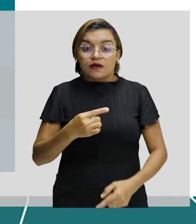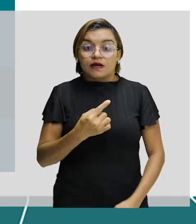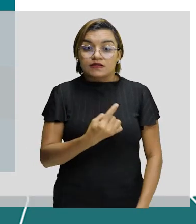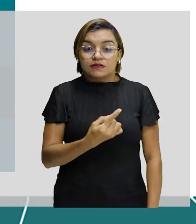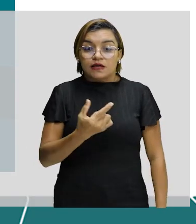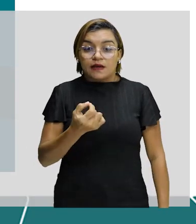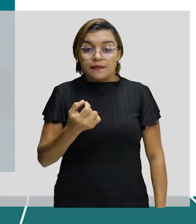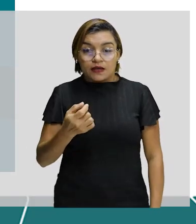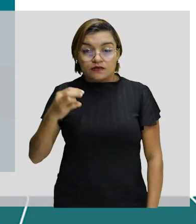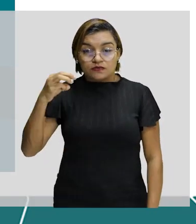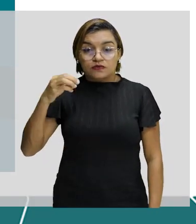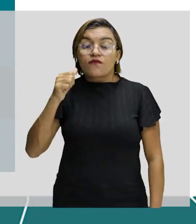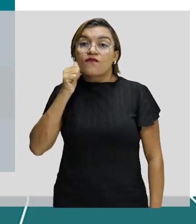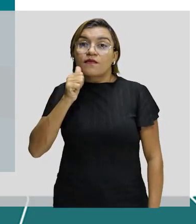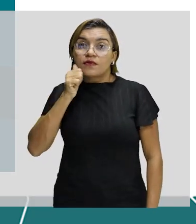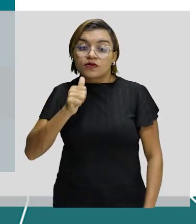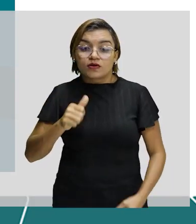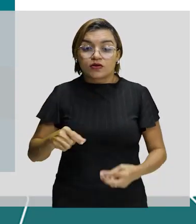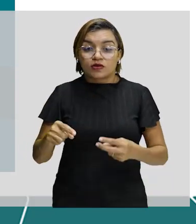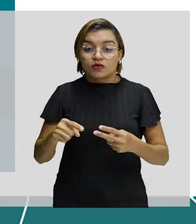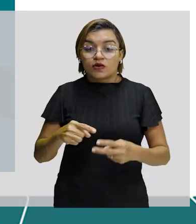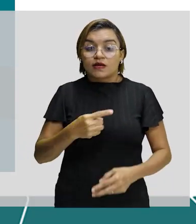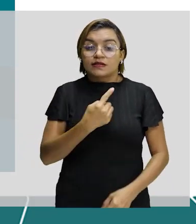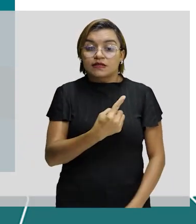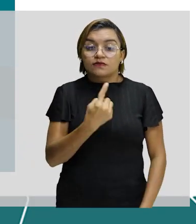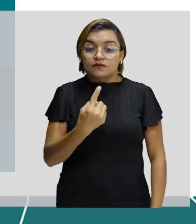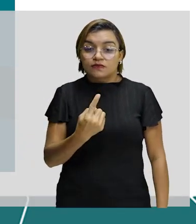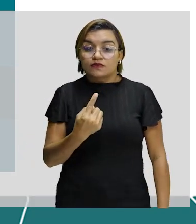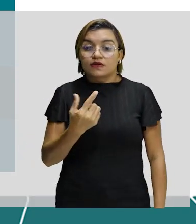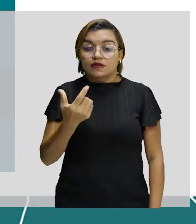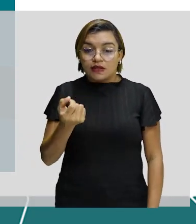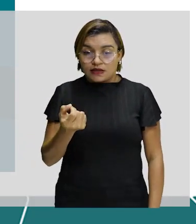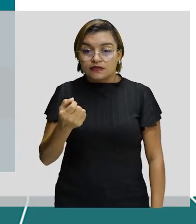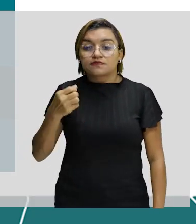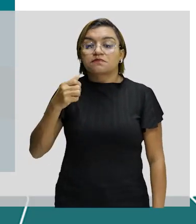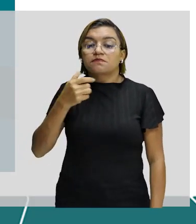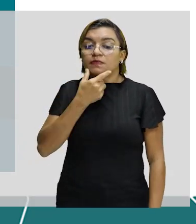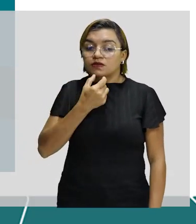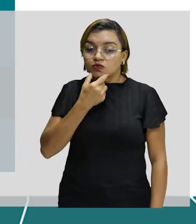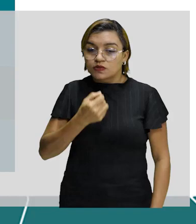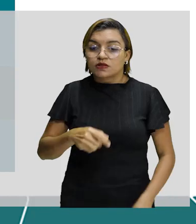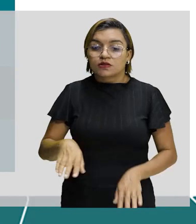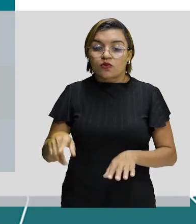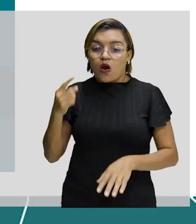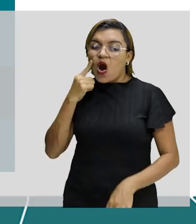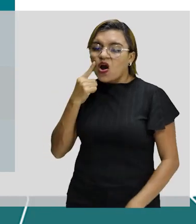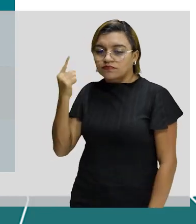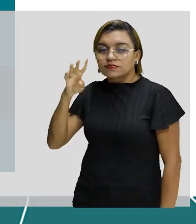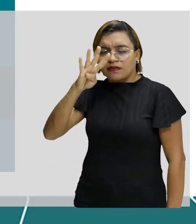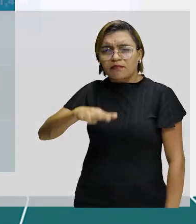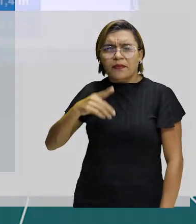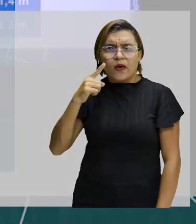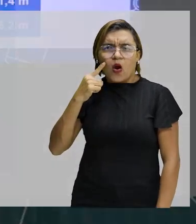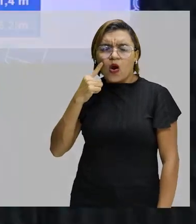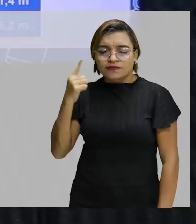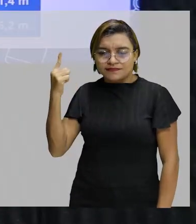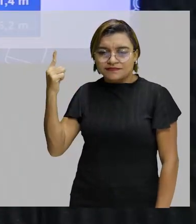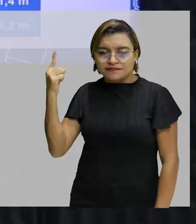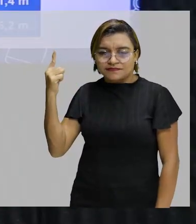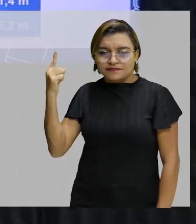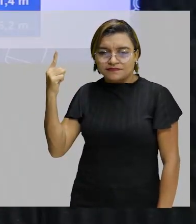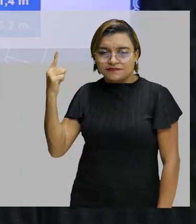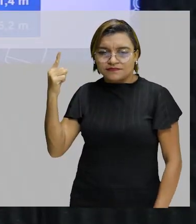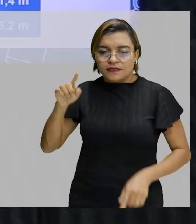metros masculino e 400 metros masculino e feminino. São colocadas quantas